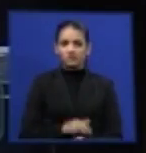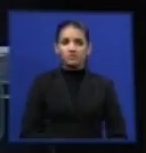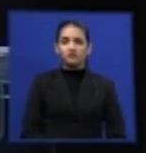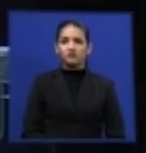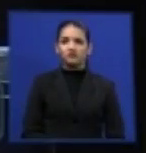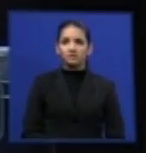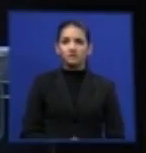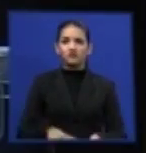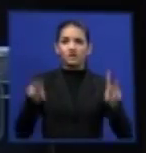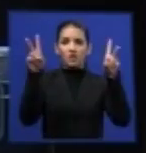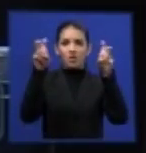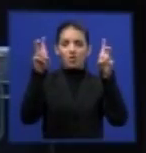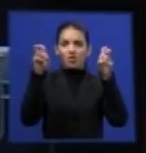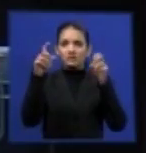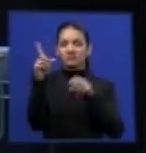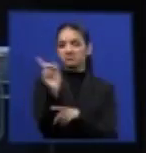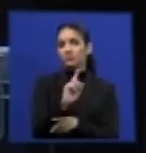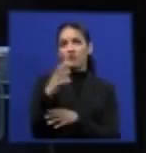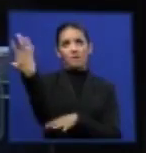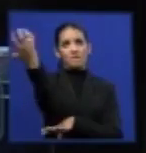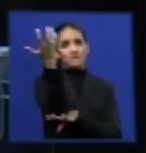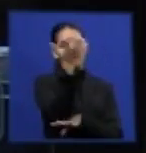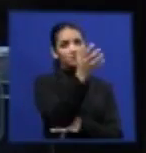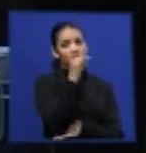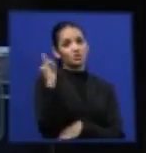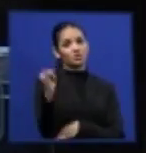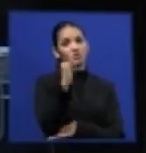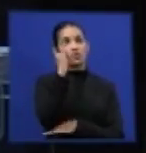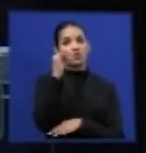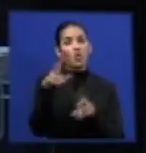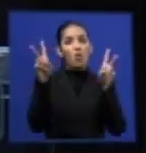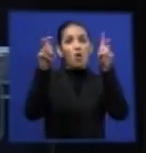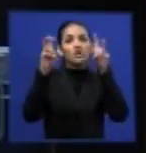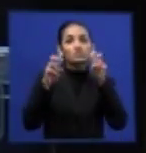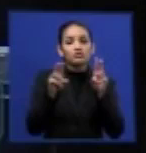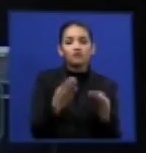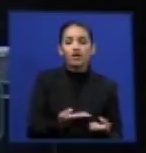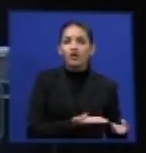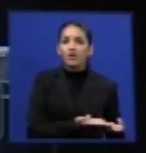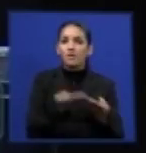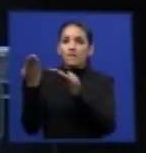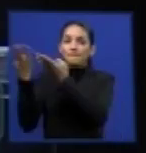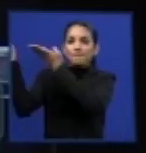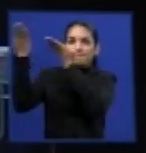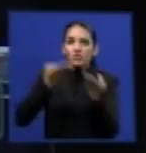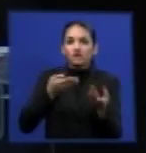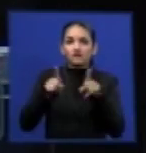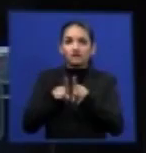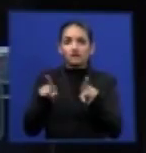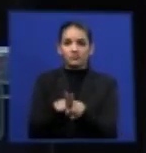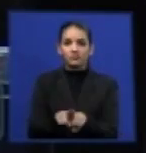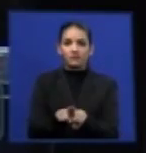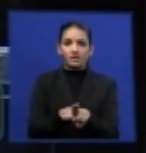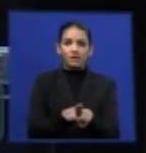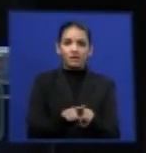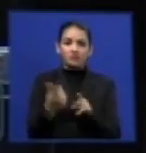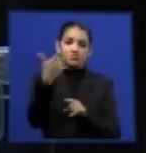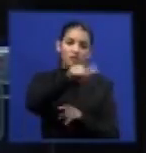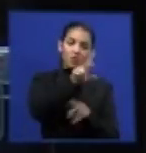o assunto não é meio ambiente, o assunto é importação. E importação, em termos de preceito fundamental, é assunto menor.